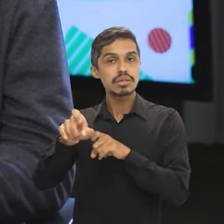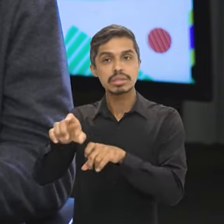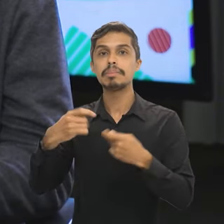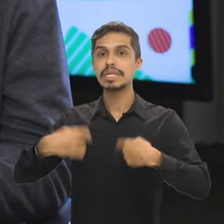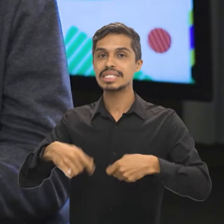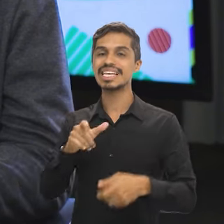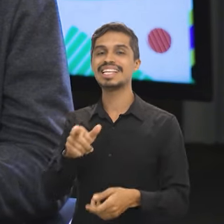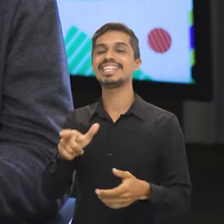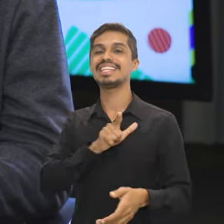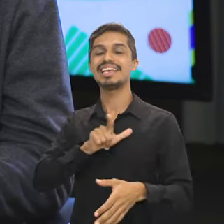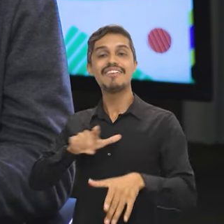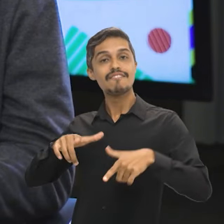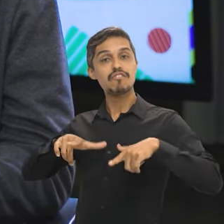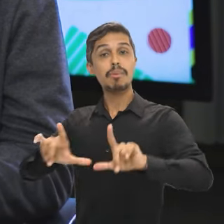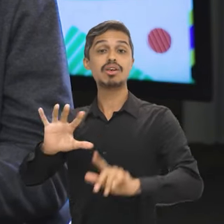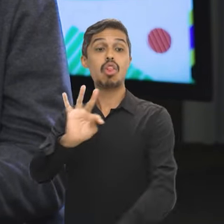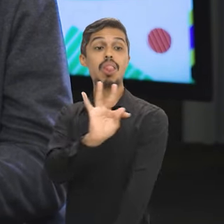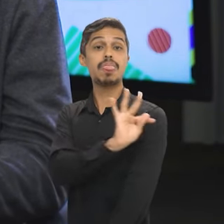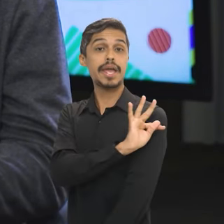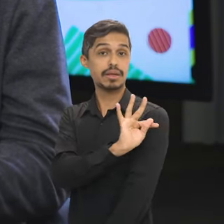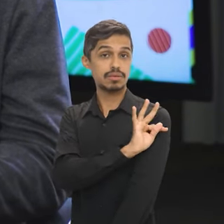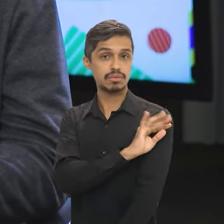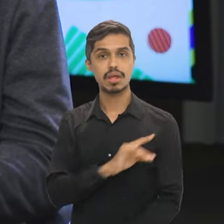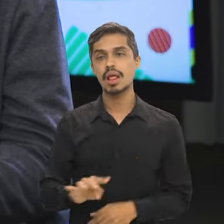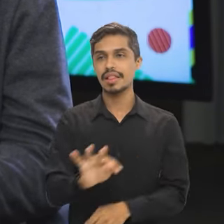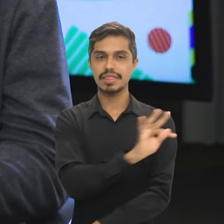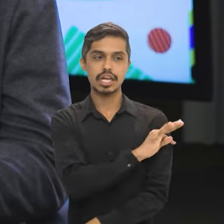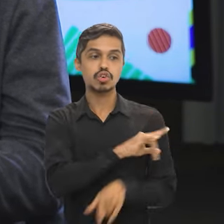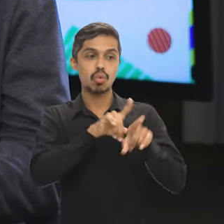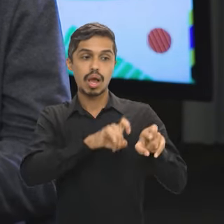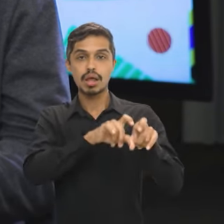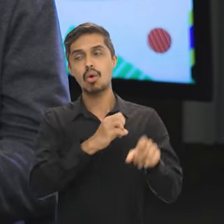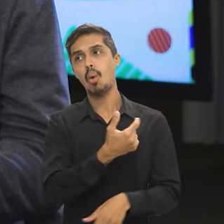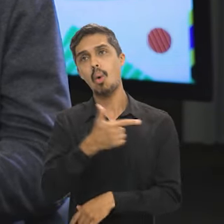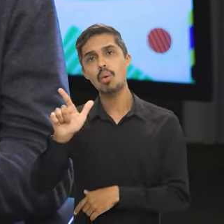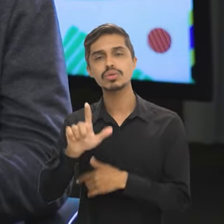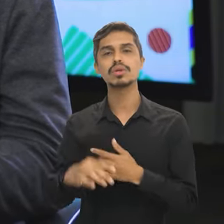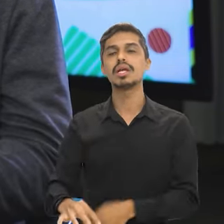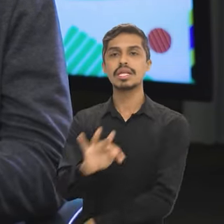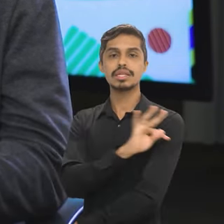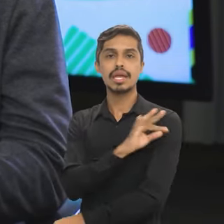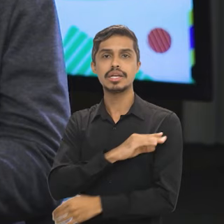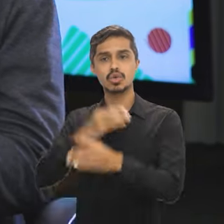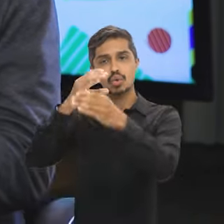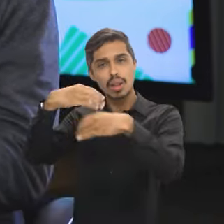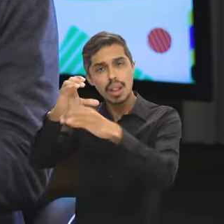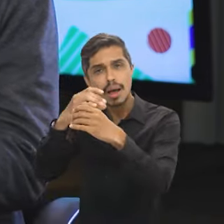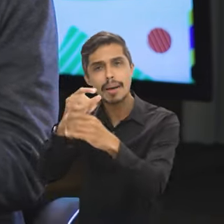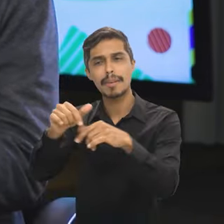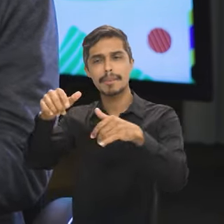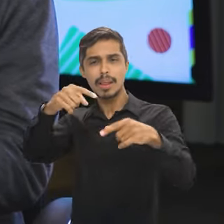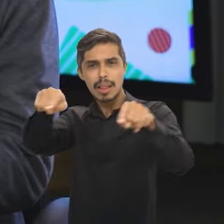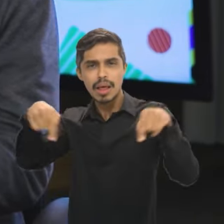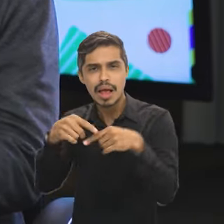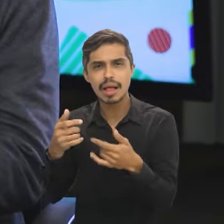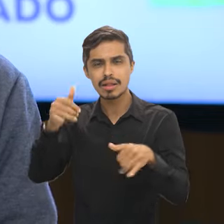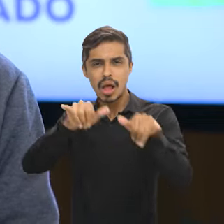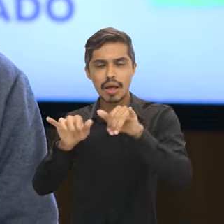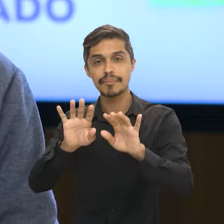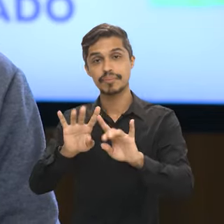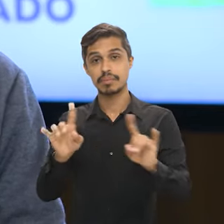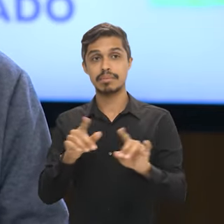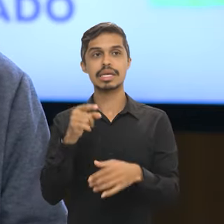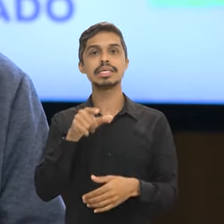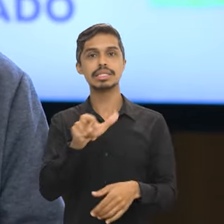Agricultura, que exigem uma formação técnica, alguns deles em técnico agrícola e outros em técnico laboratorial.